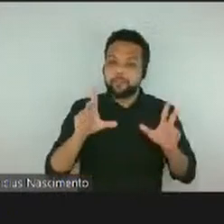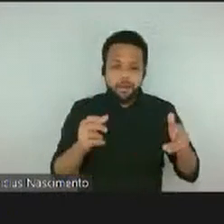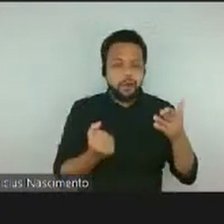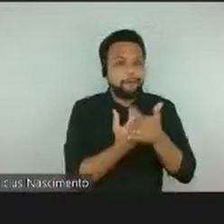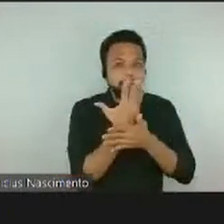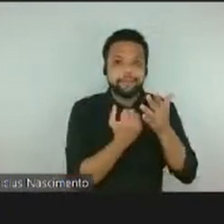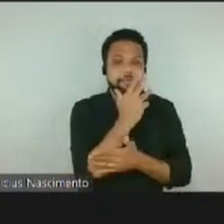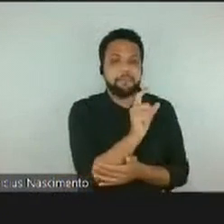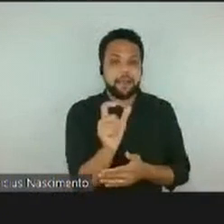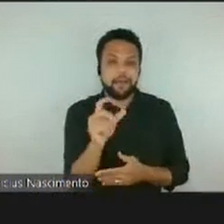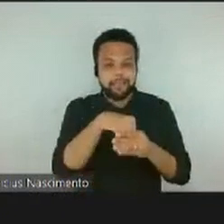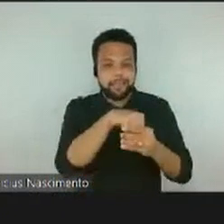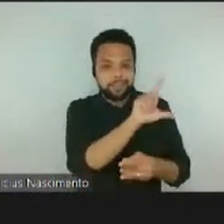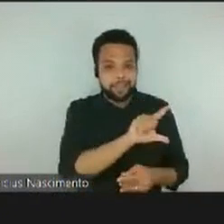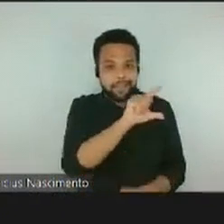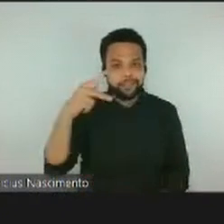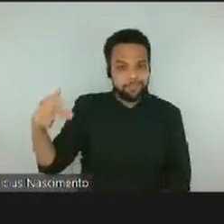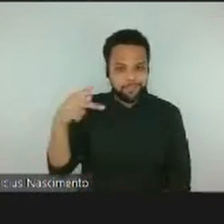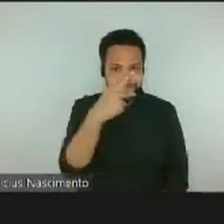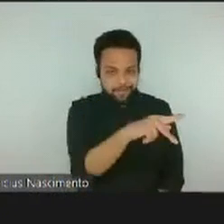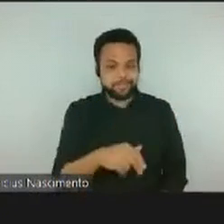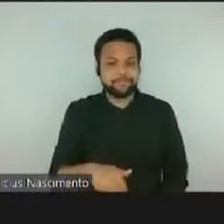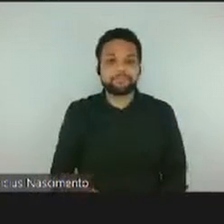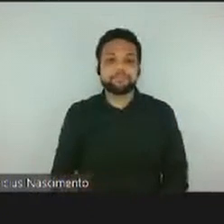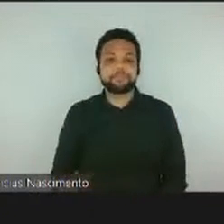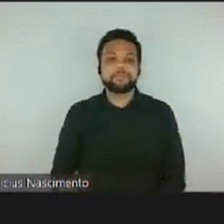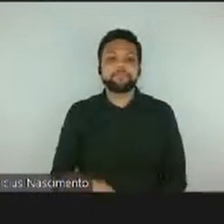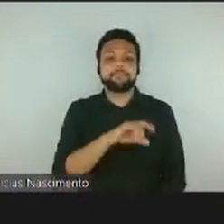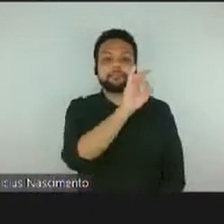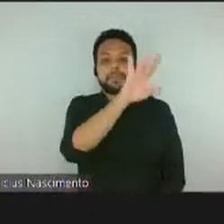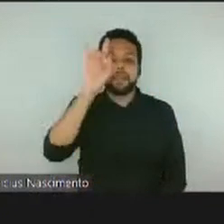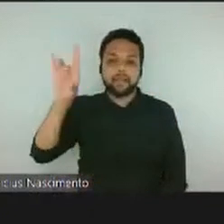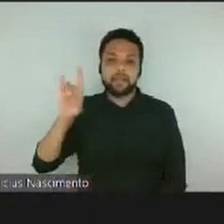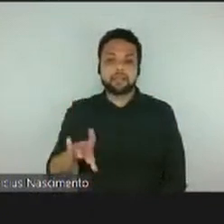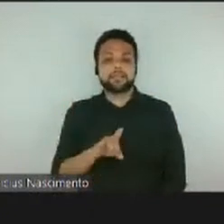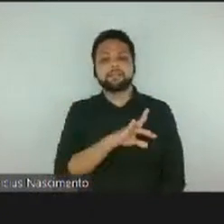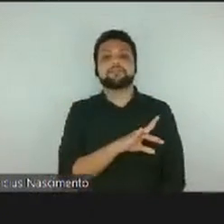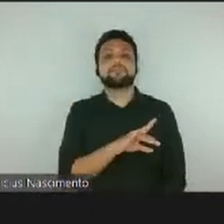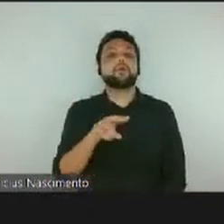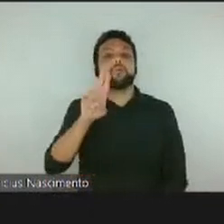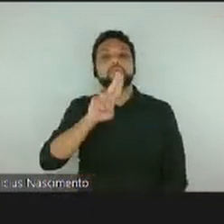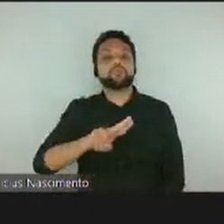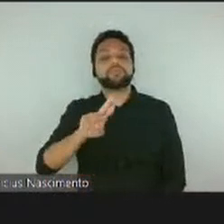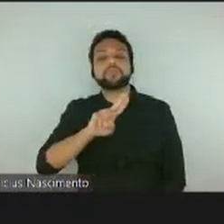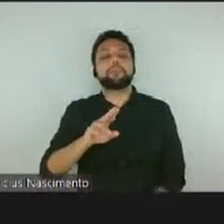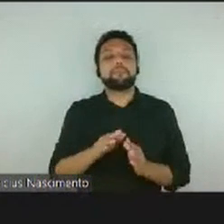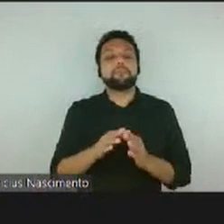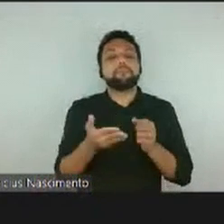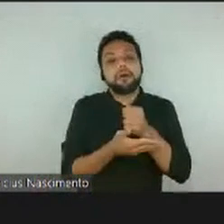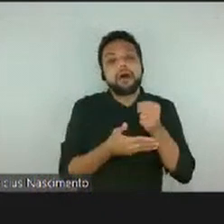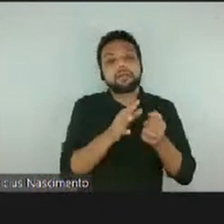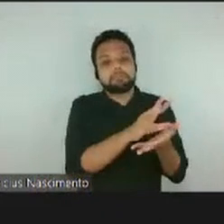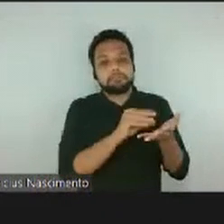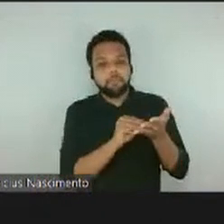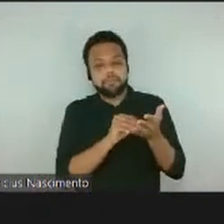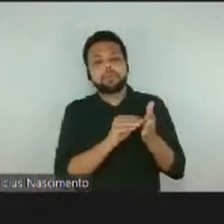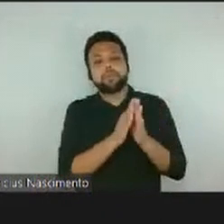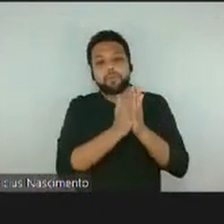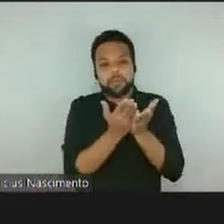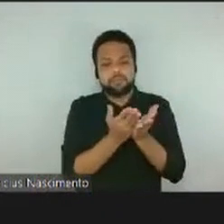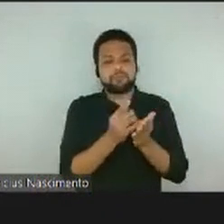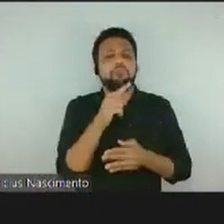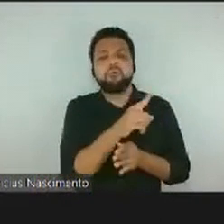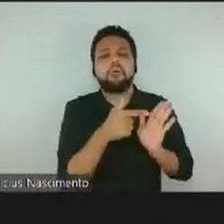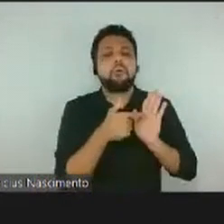trabalhos é criado a partir de um livro. Isso trouxe para a gente